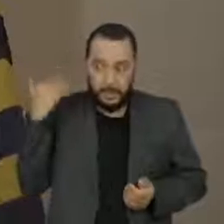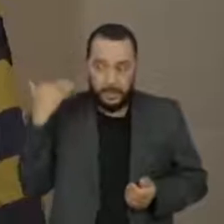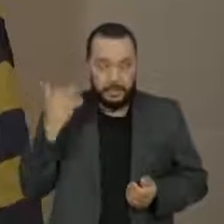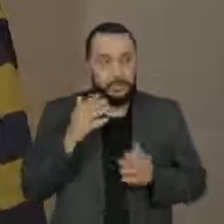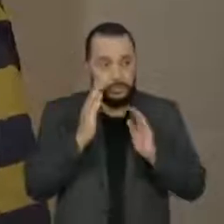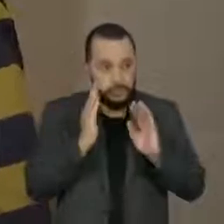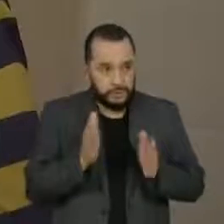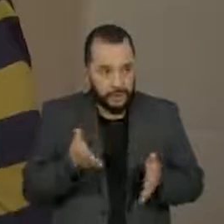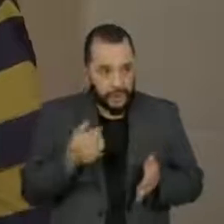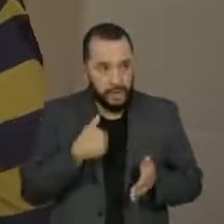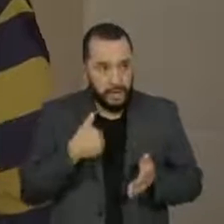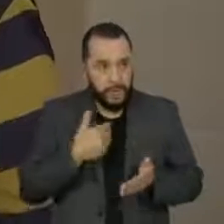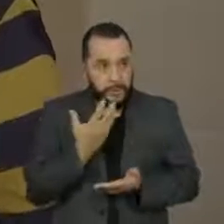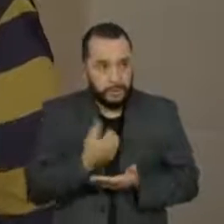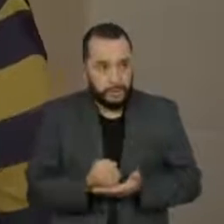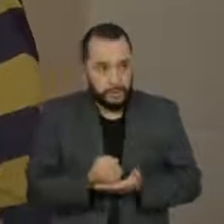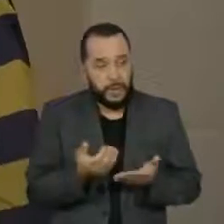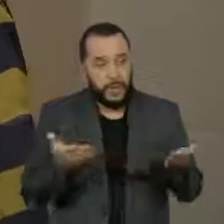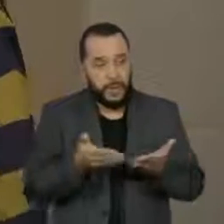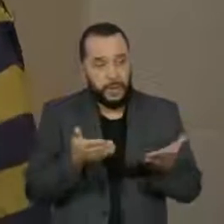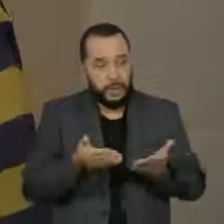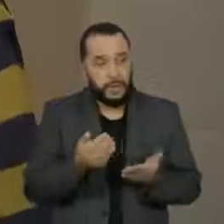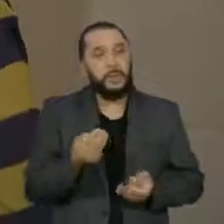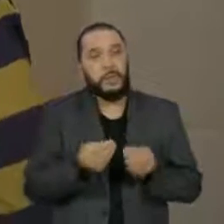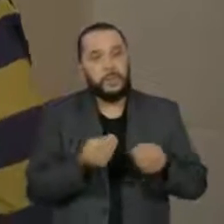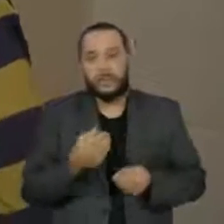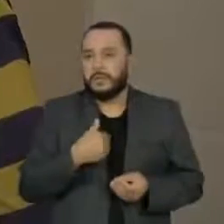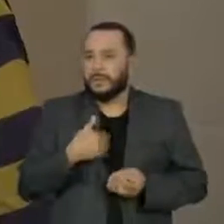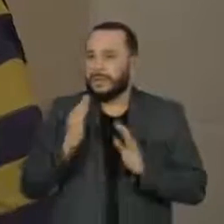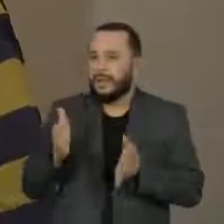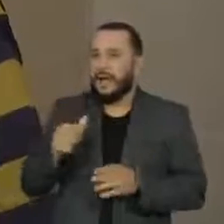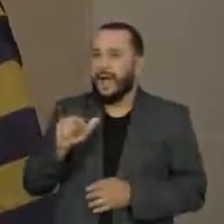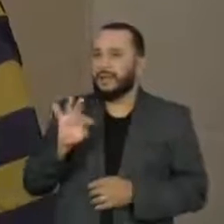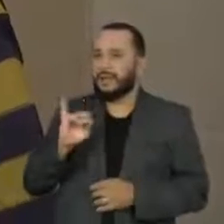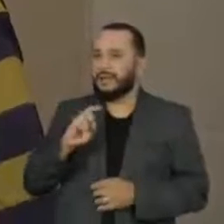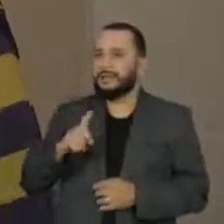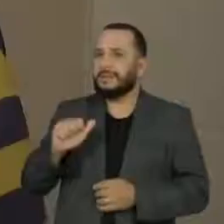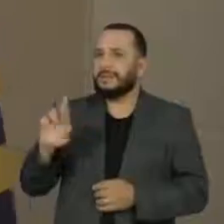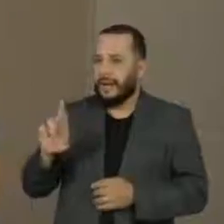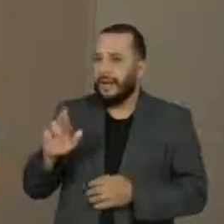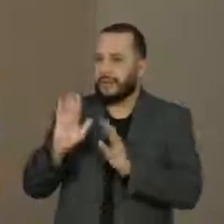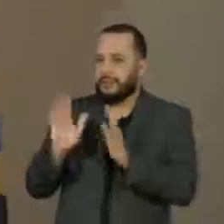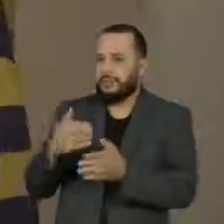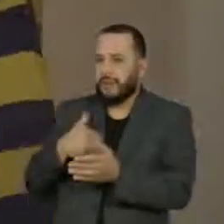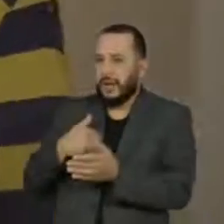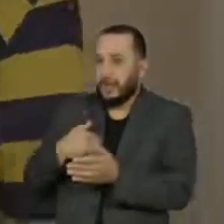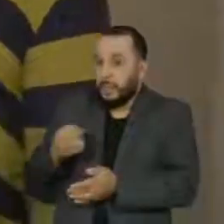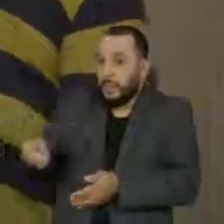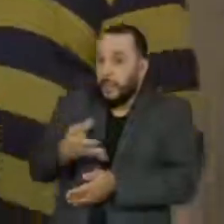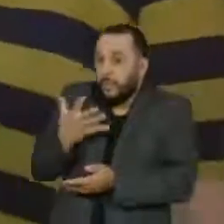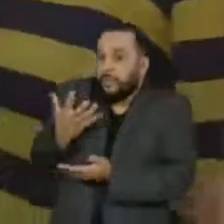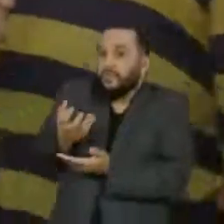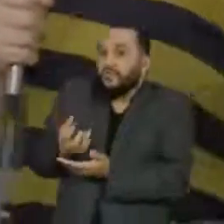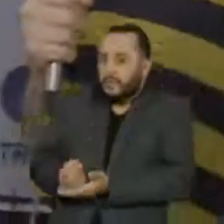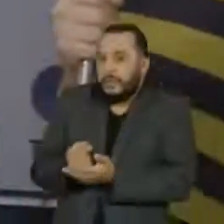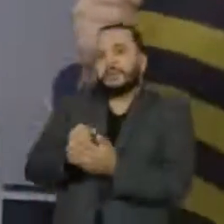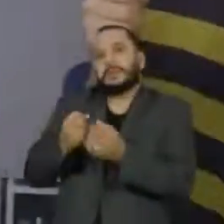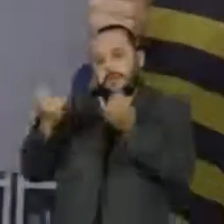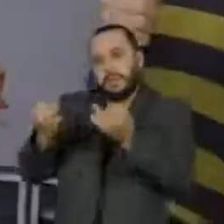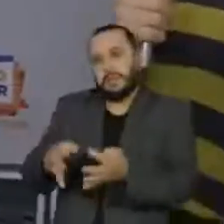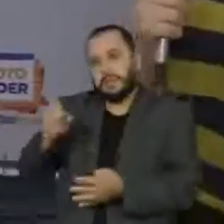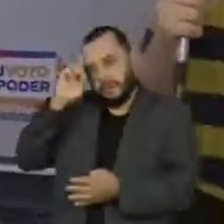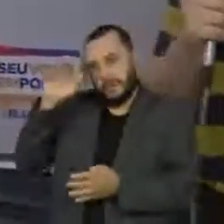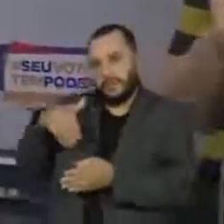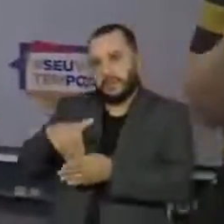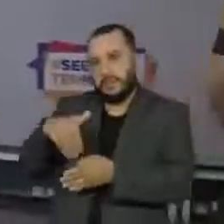agora ele deve somente atualizar o aplicativo e aí justificar no dia da eleição. Nádia, muito obrigada pelas informações. Só